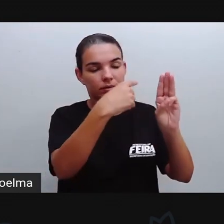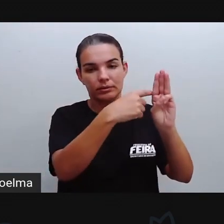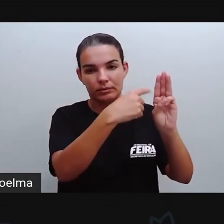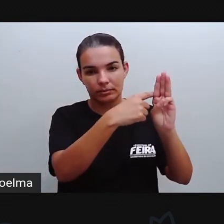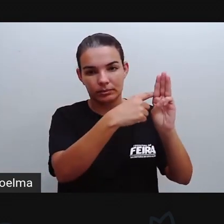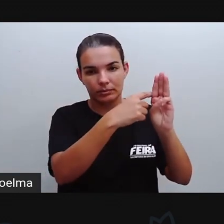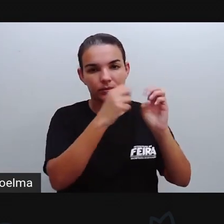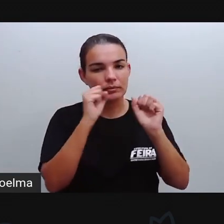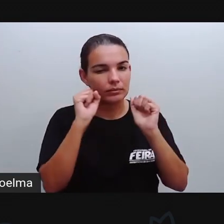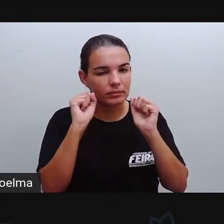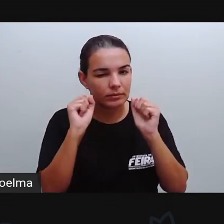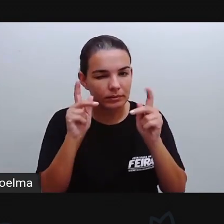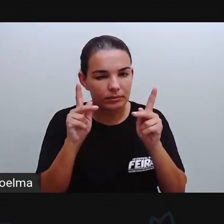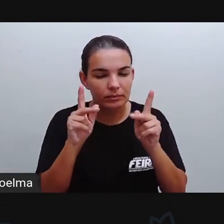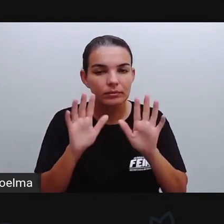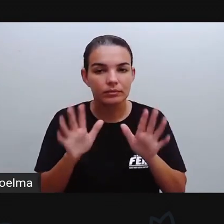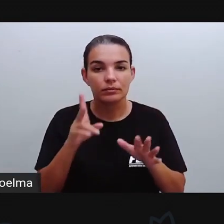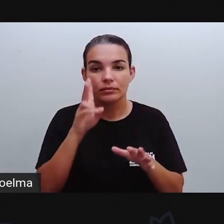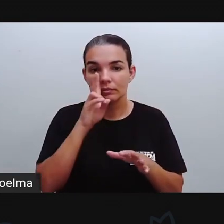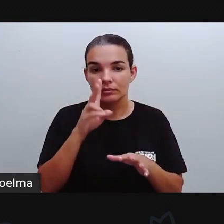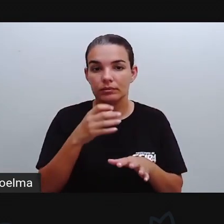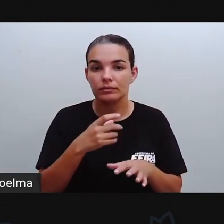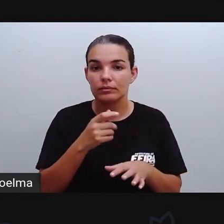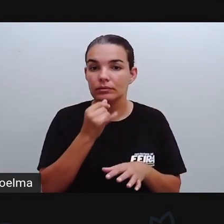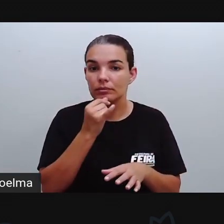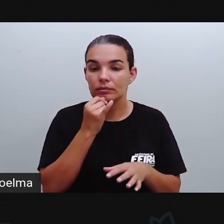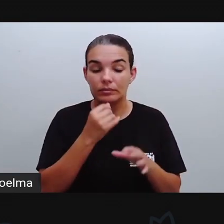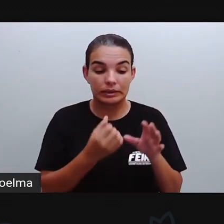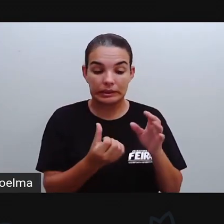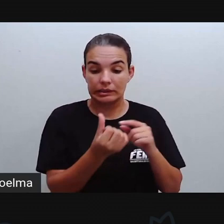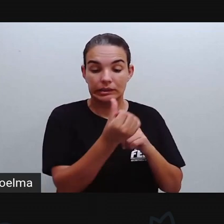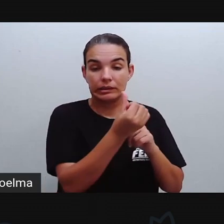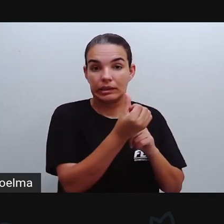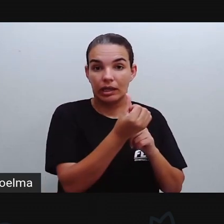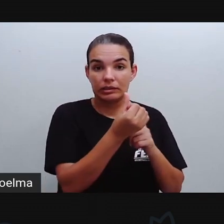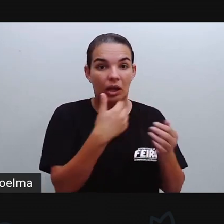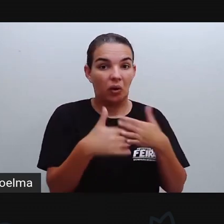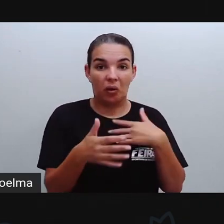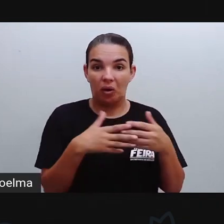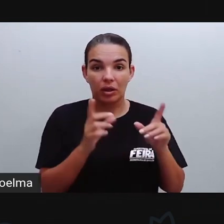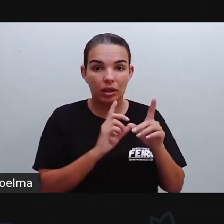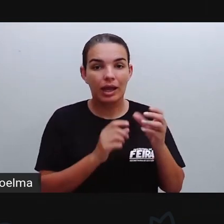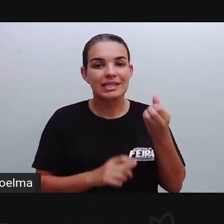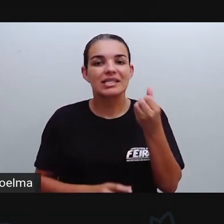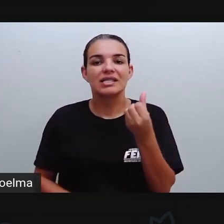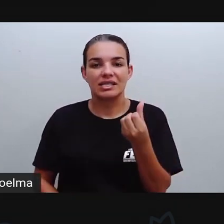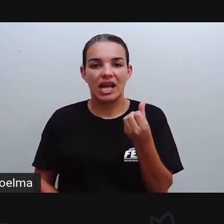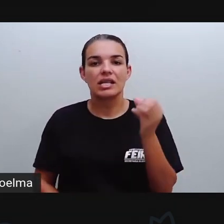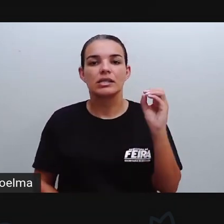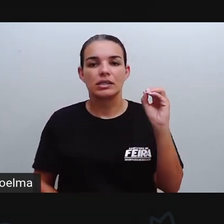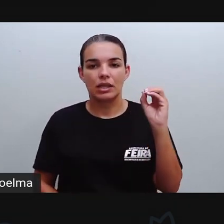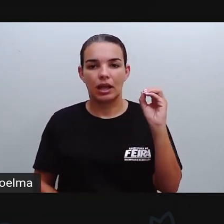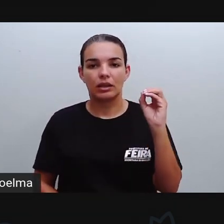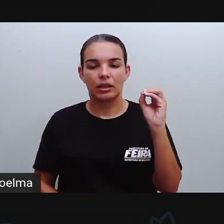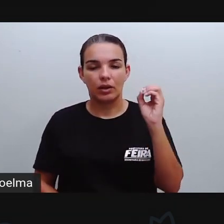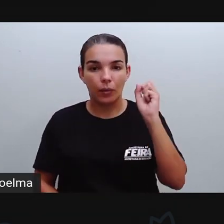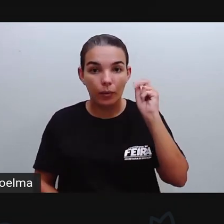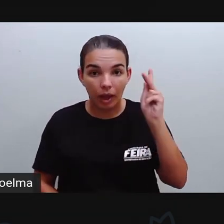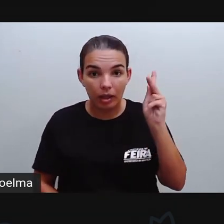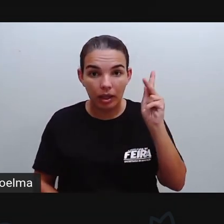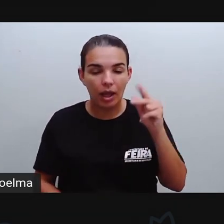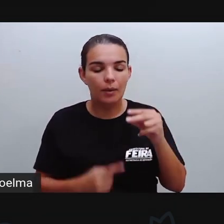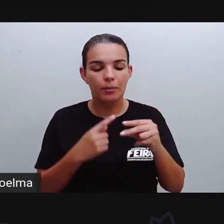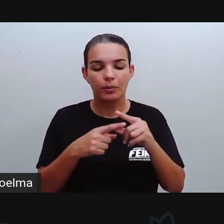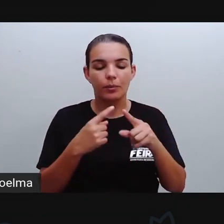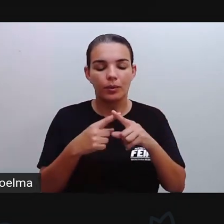Nós temos aqui, por exemplo, 6 dezenas. Não é o numeral 6 aleatório. São 60, porque são 6 dezenas. Então,